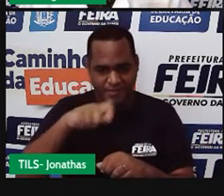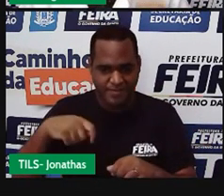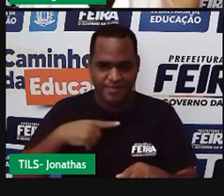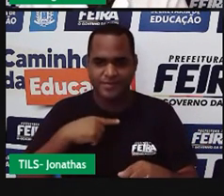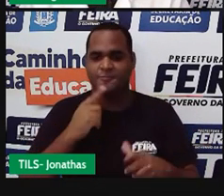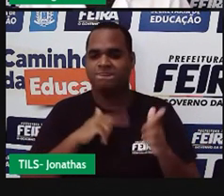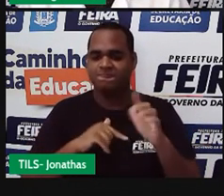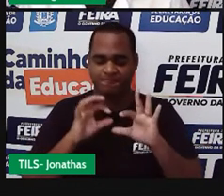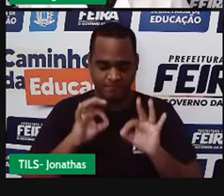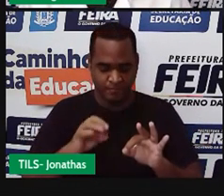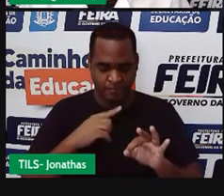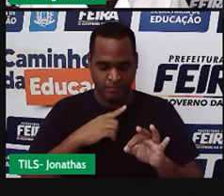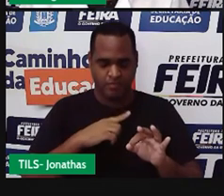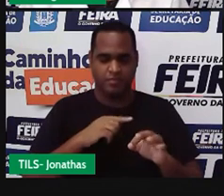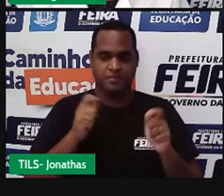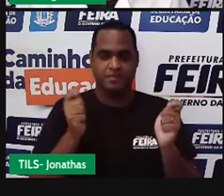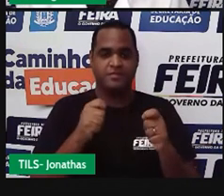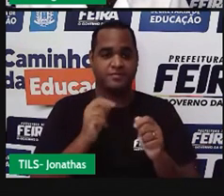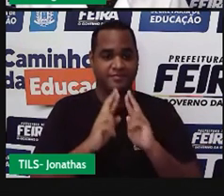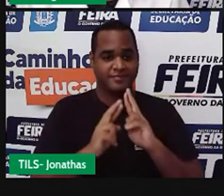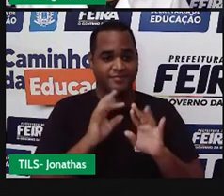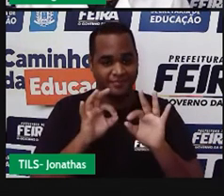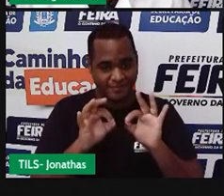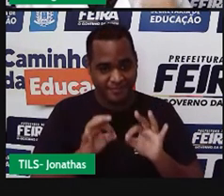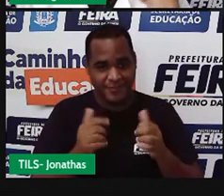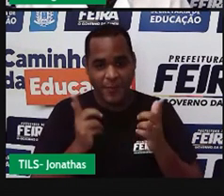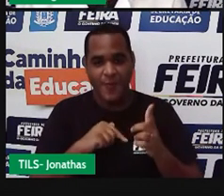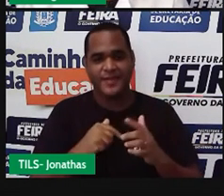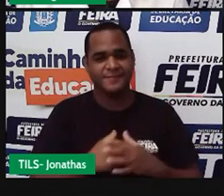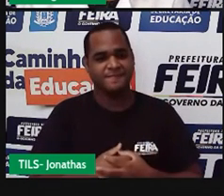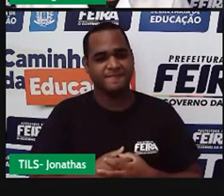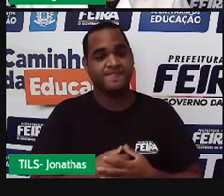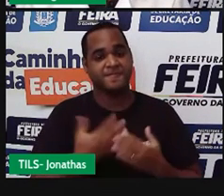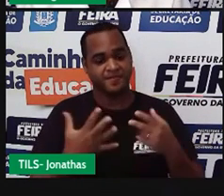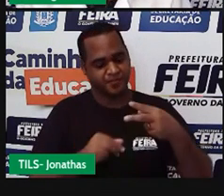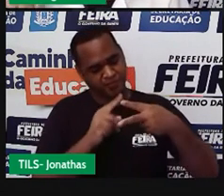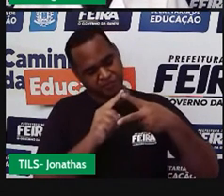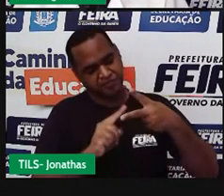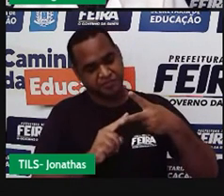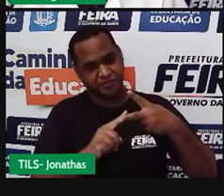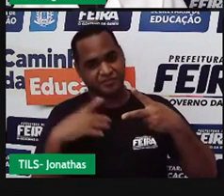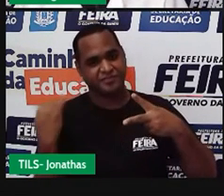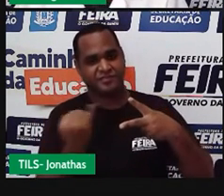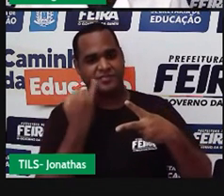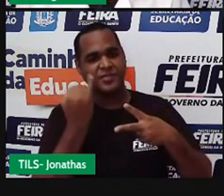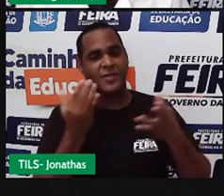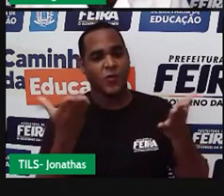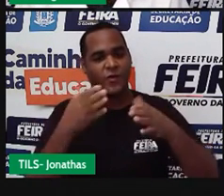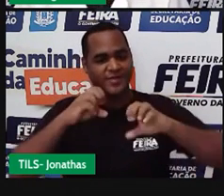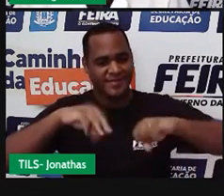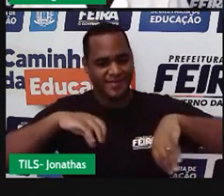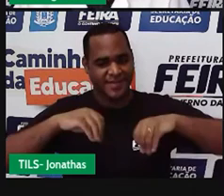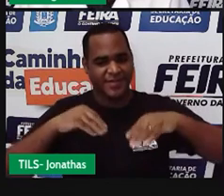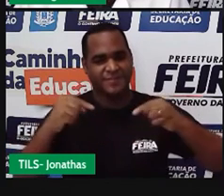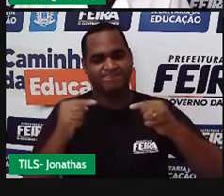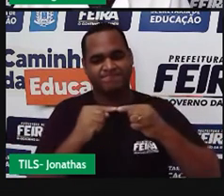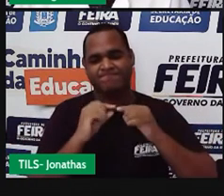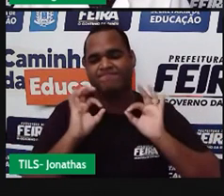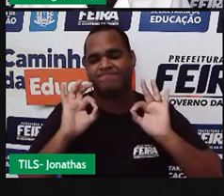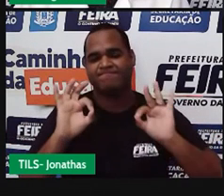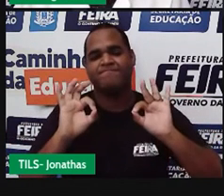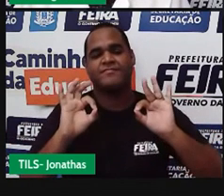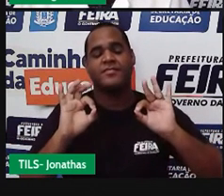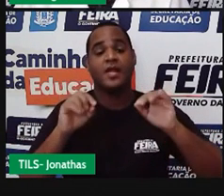que possa resolver aquela situação. Certo? Então, essas duas coisas foram importantes para essa aula aqui